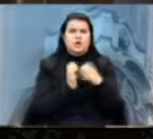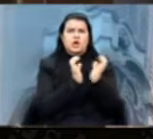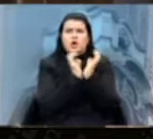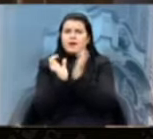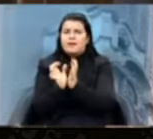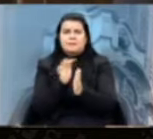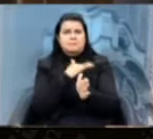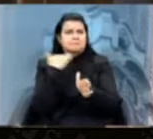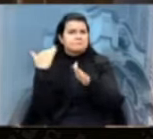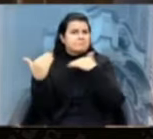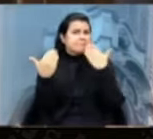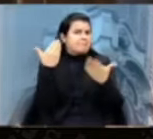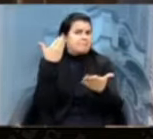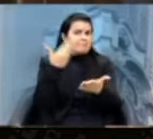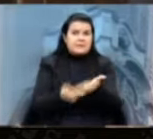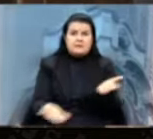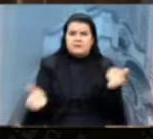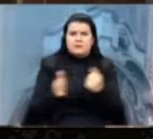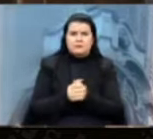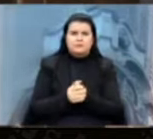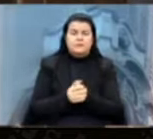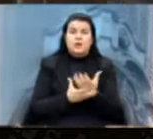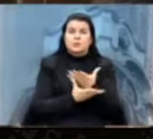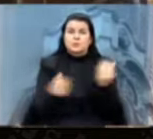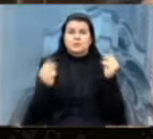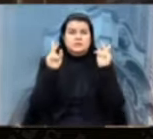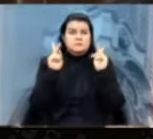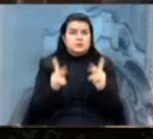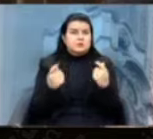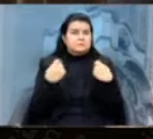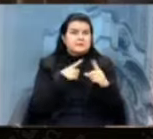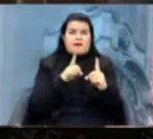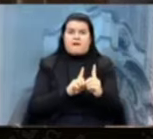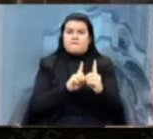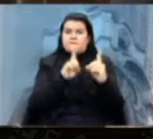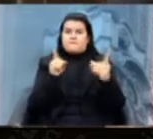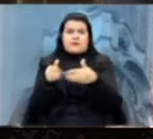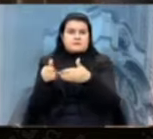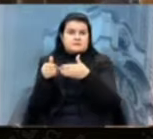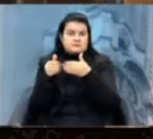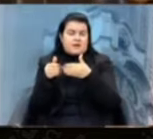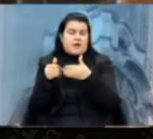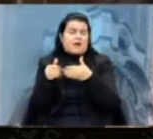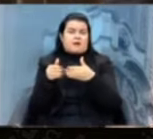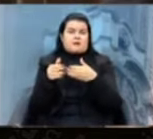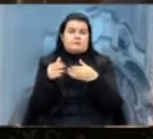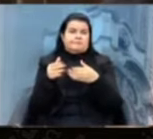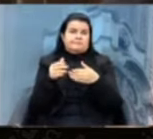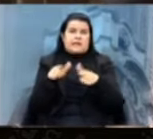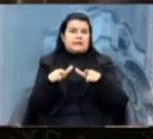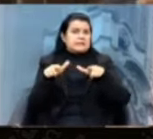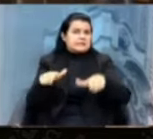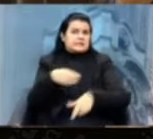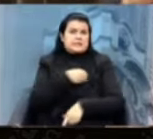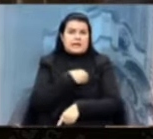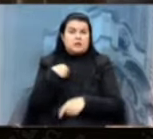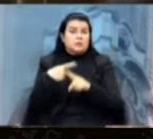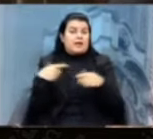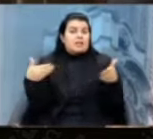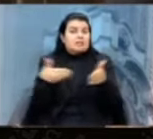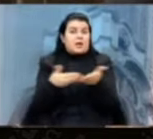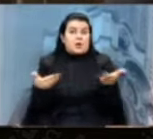muitos tiveram que se afastar, tiveram que pedir atestados médicos, porque estão até agora passando por